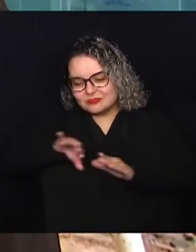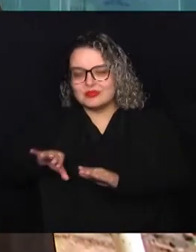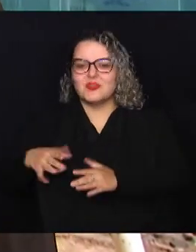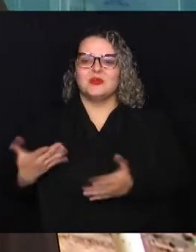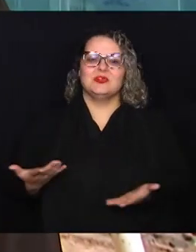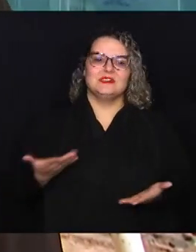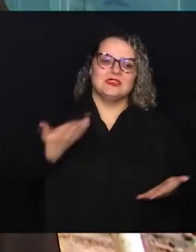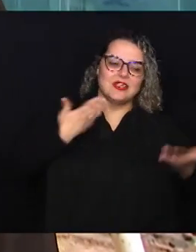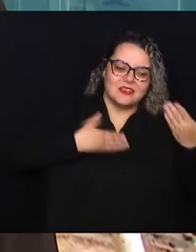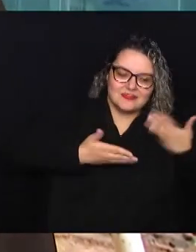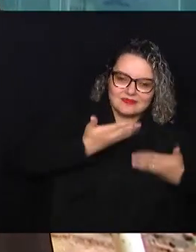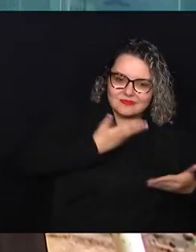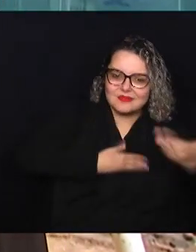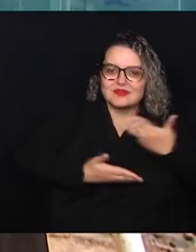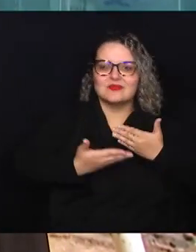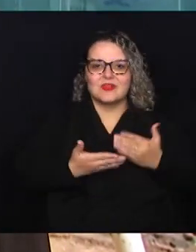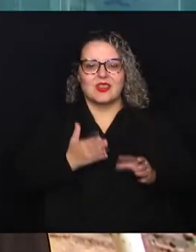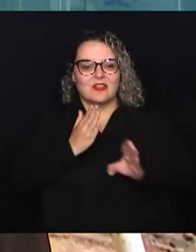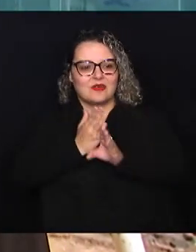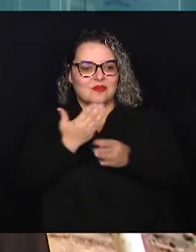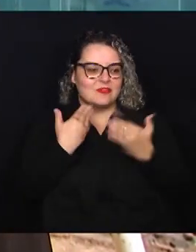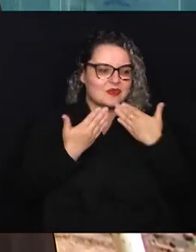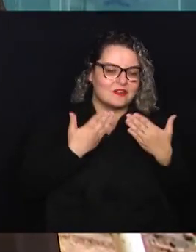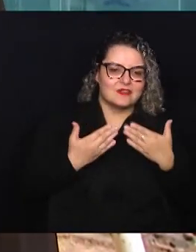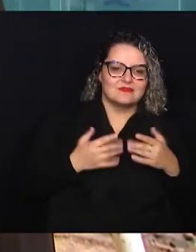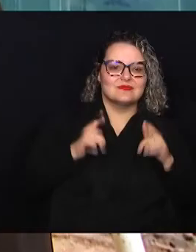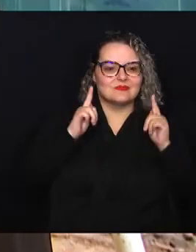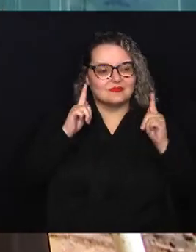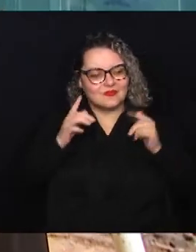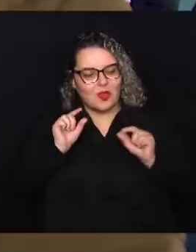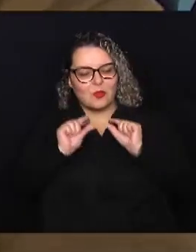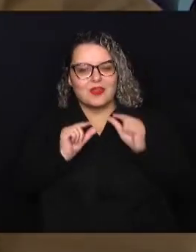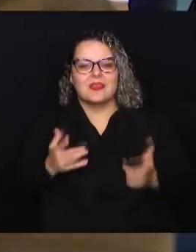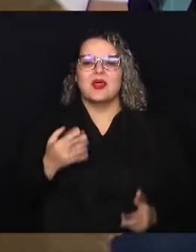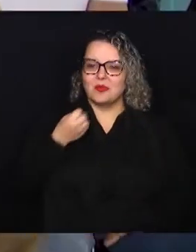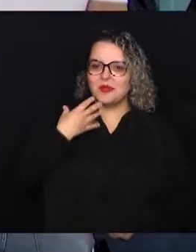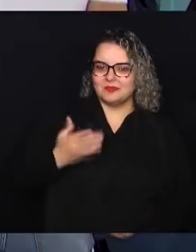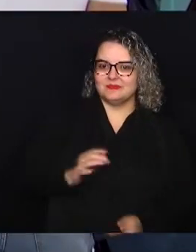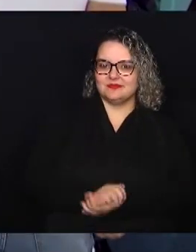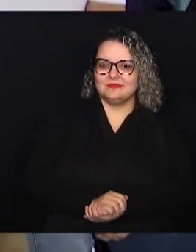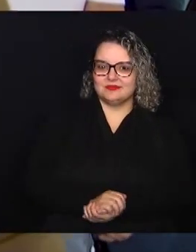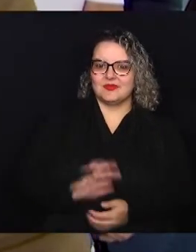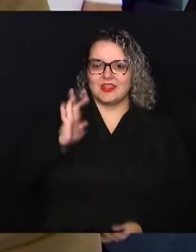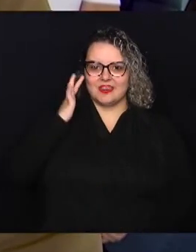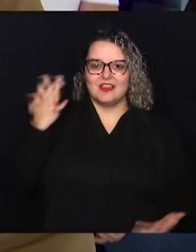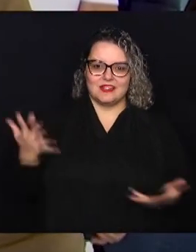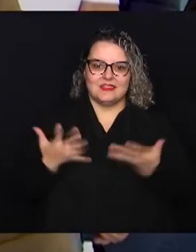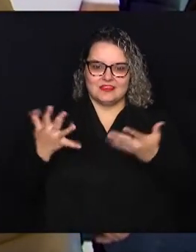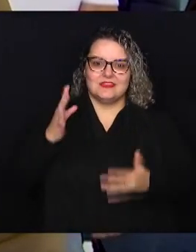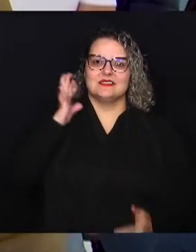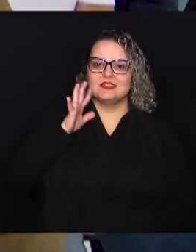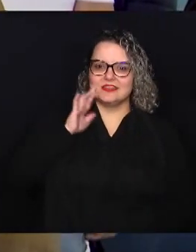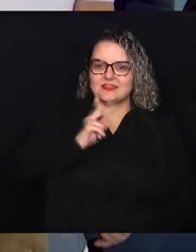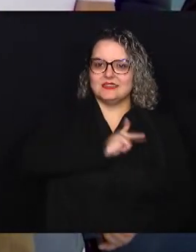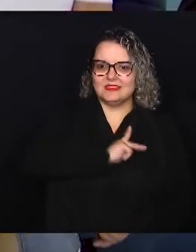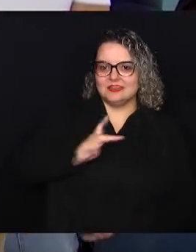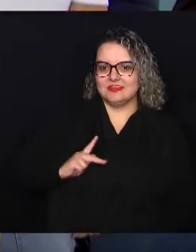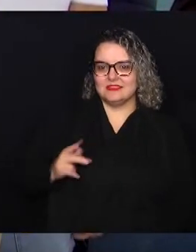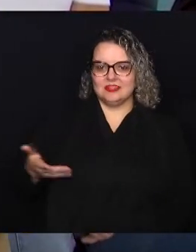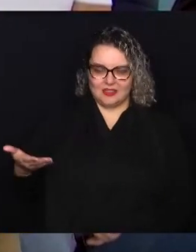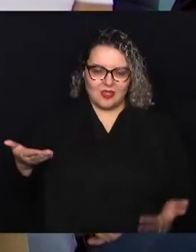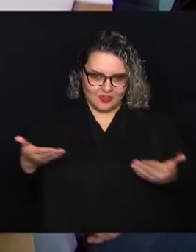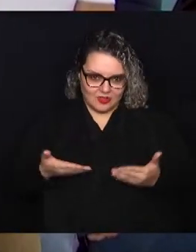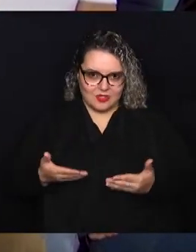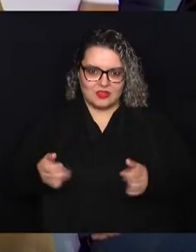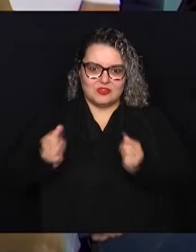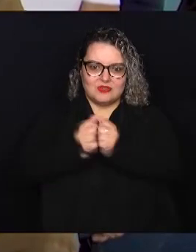e aí encontra conversa um pouquinho descontrai então é muito bom Eu acho uma iniciativa muito legal da presidência atual em conjunto com